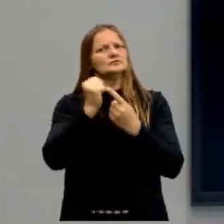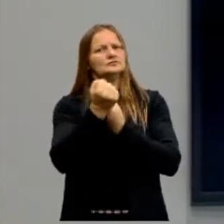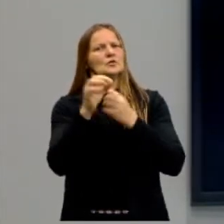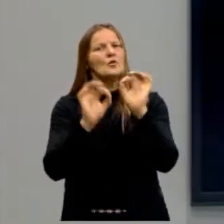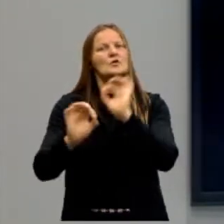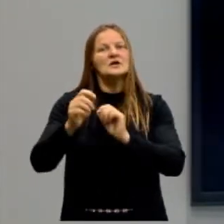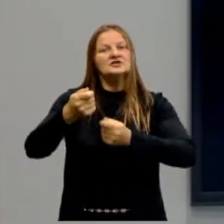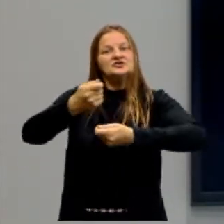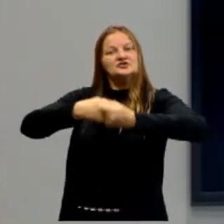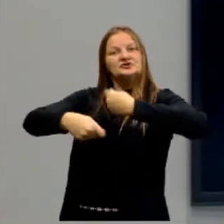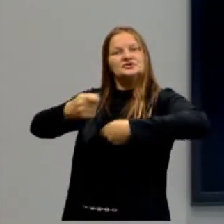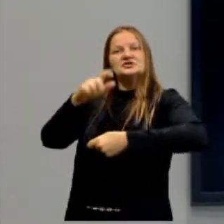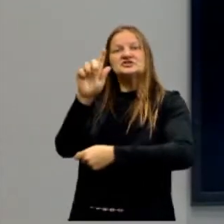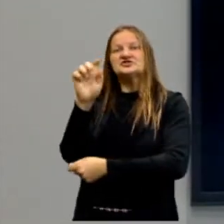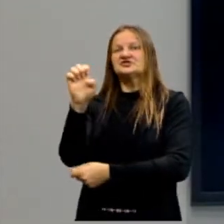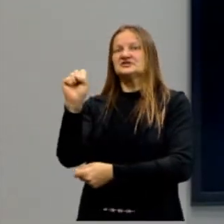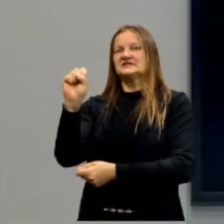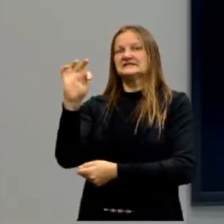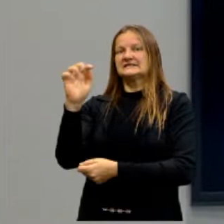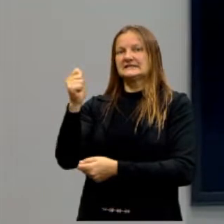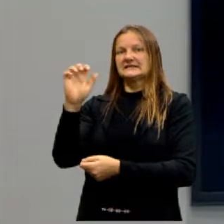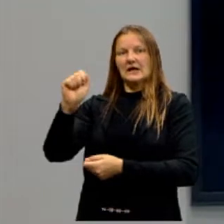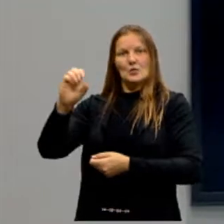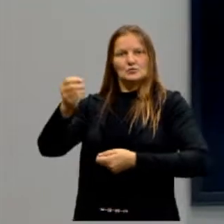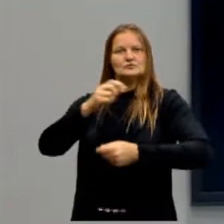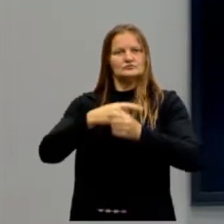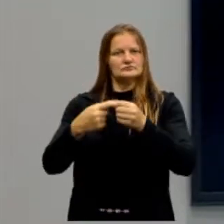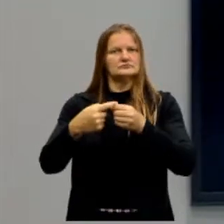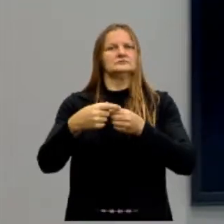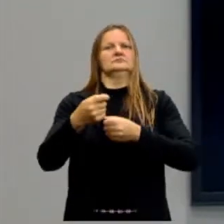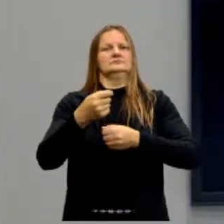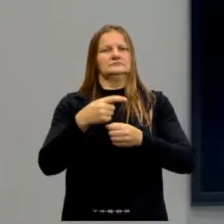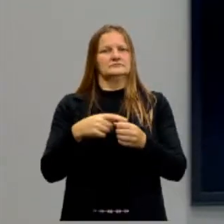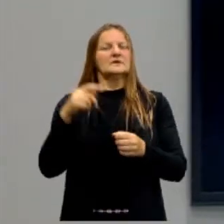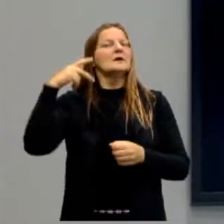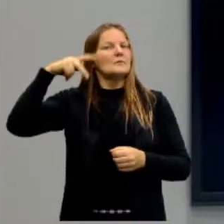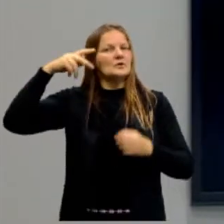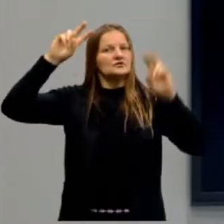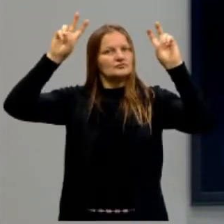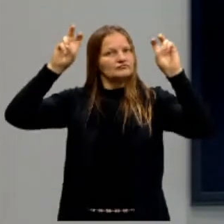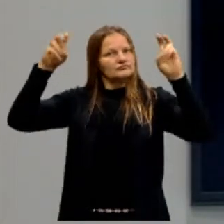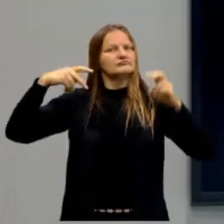gerir a cidade, a sociedade, é um tema da política.